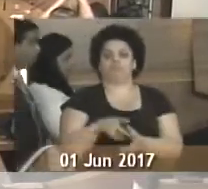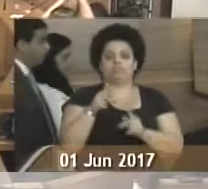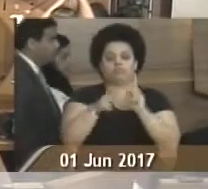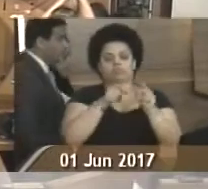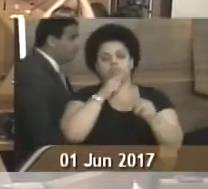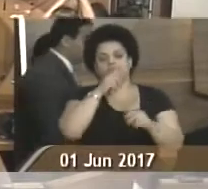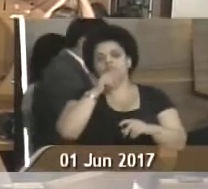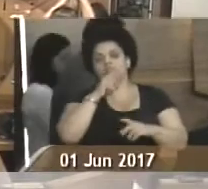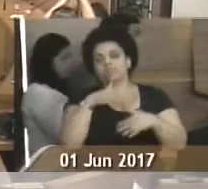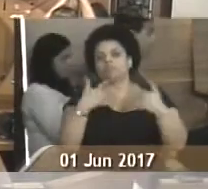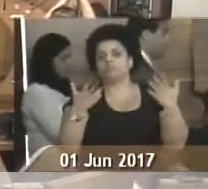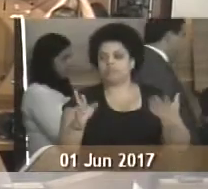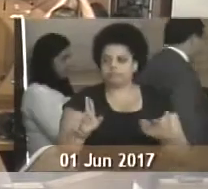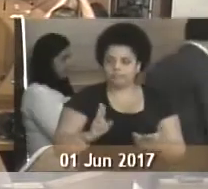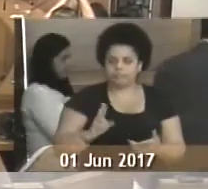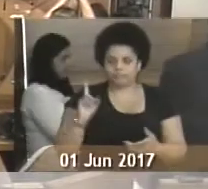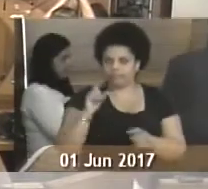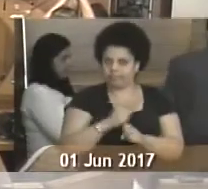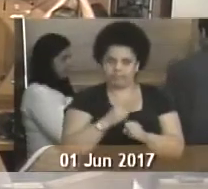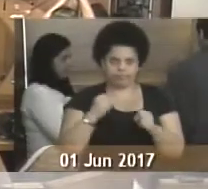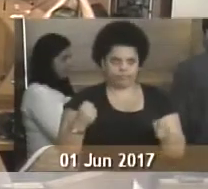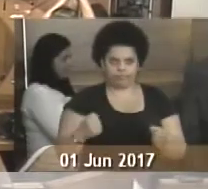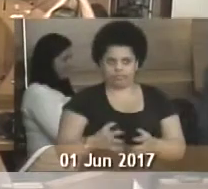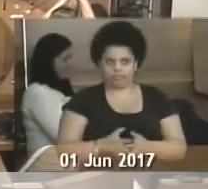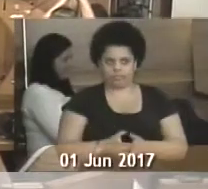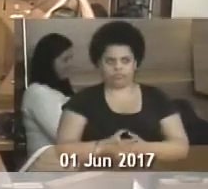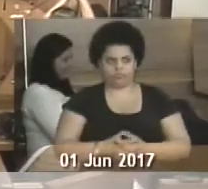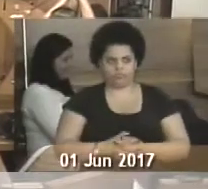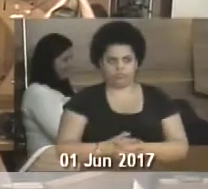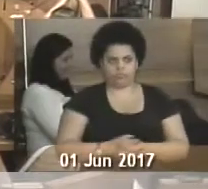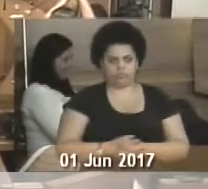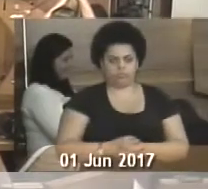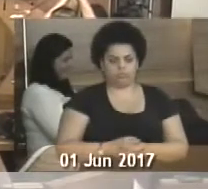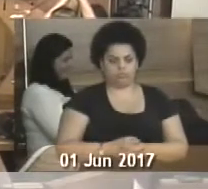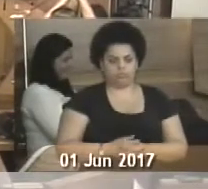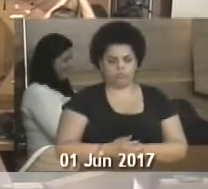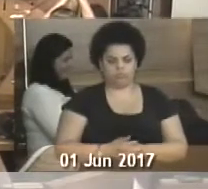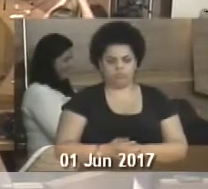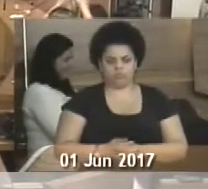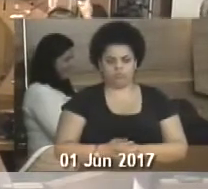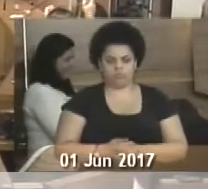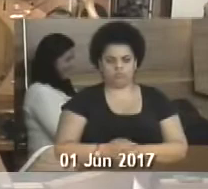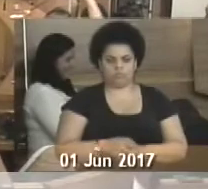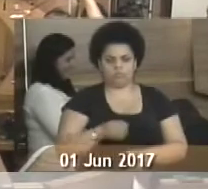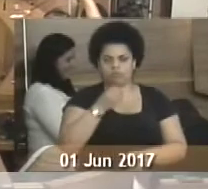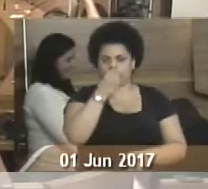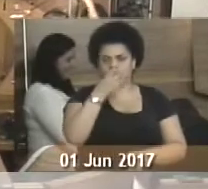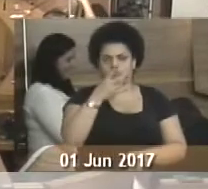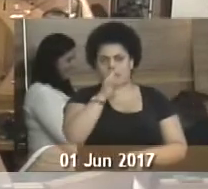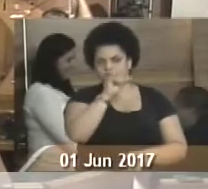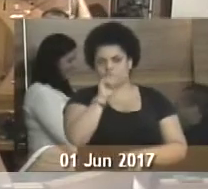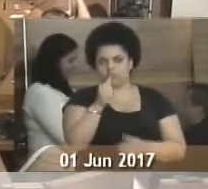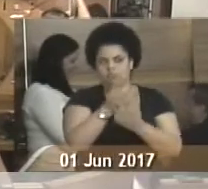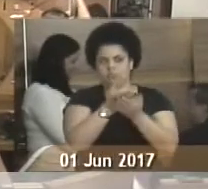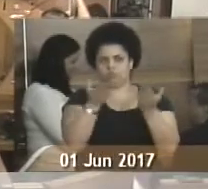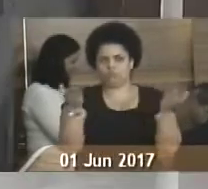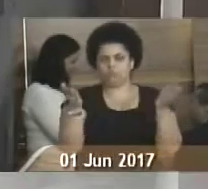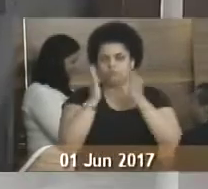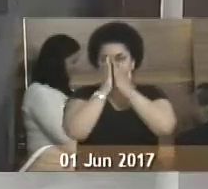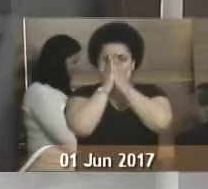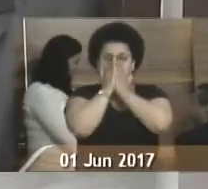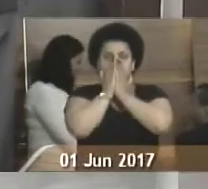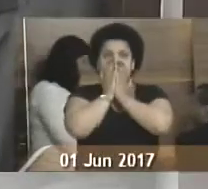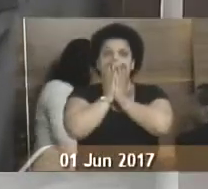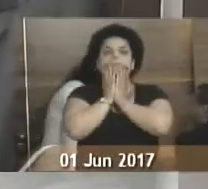continua sem água. Então, é um absurdo. Vereador Carindade Social. Bom dia a todos, senhores e